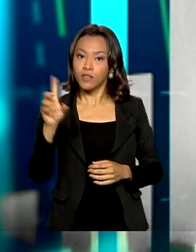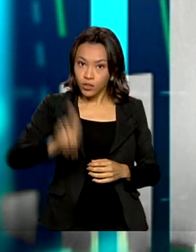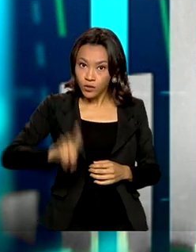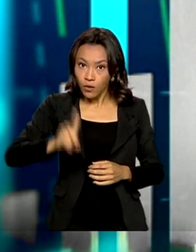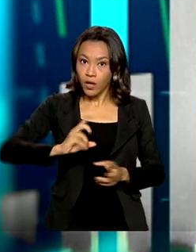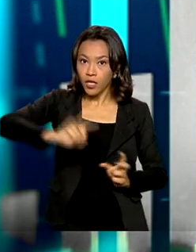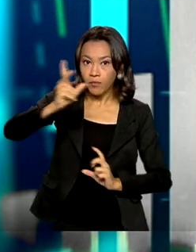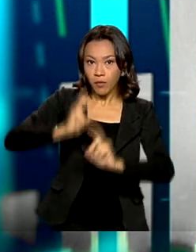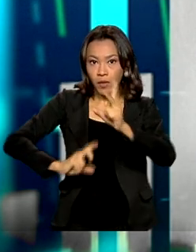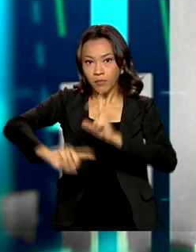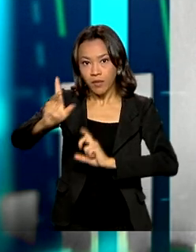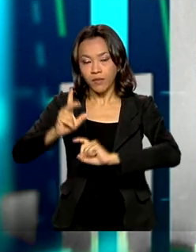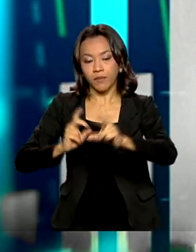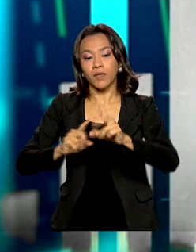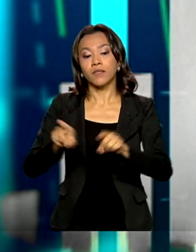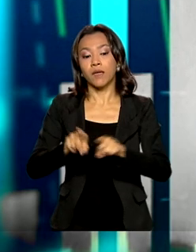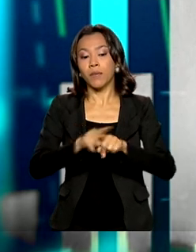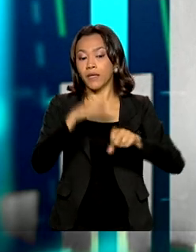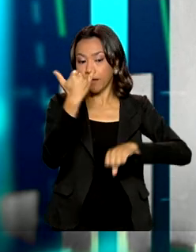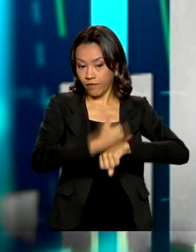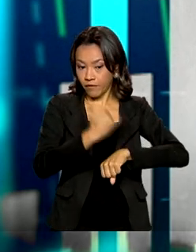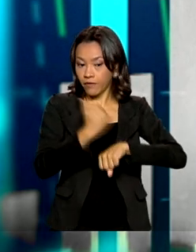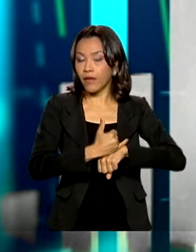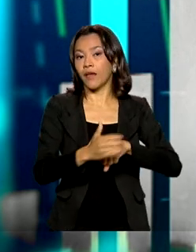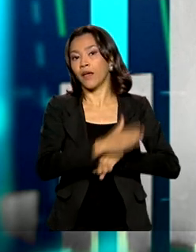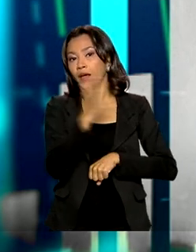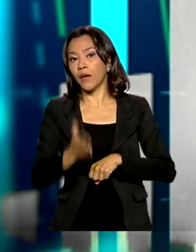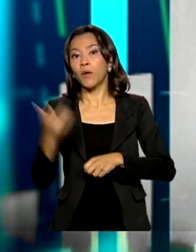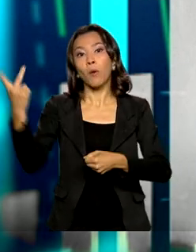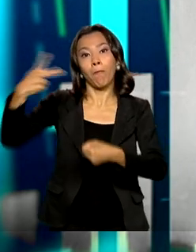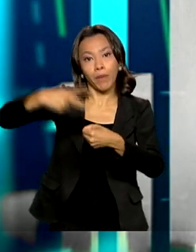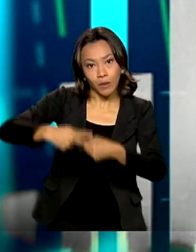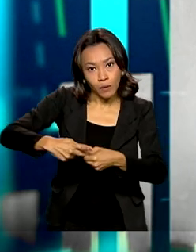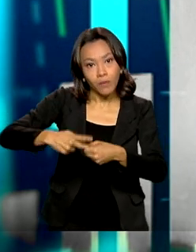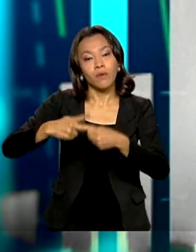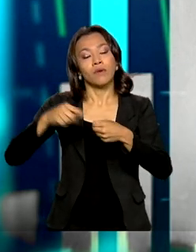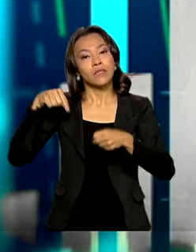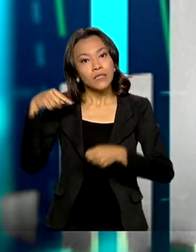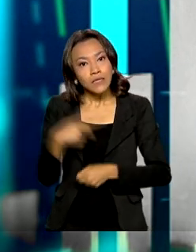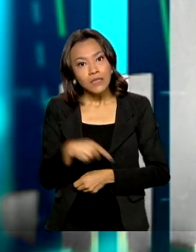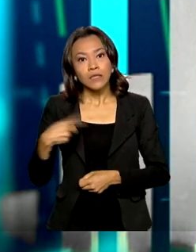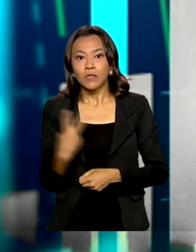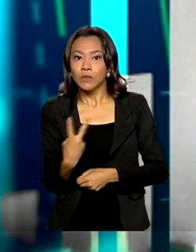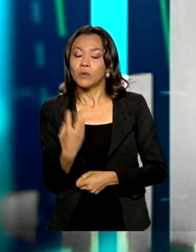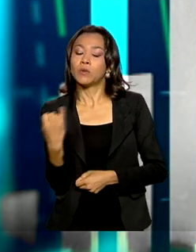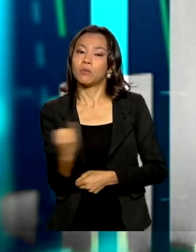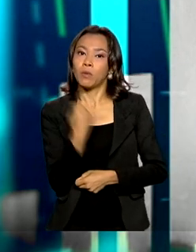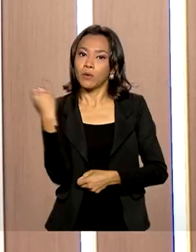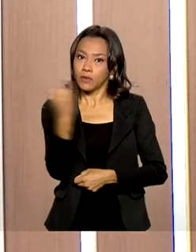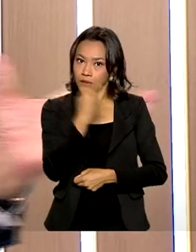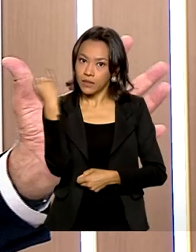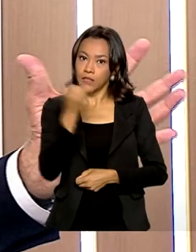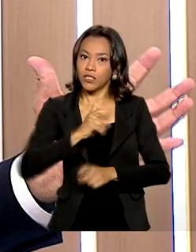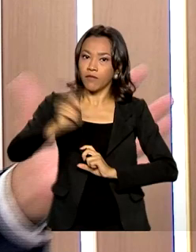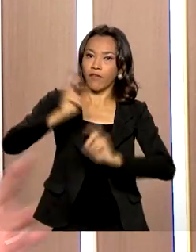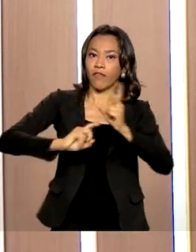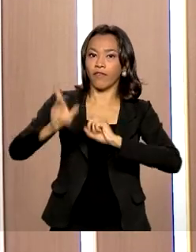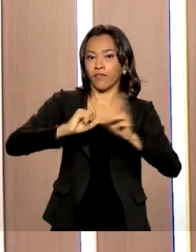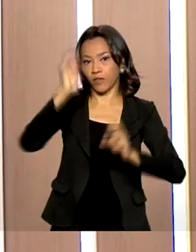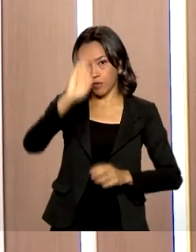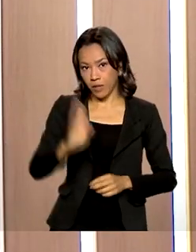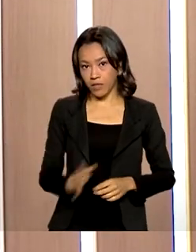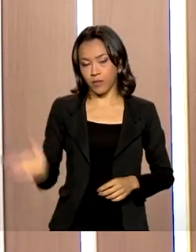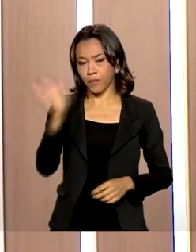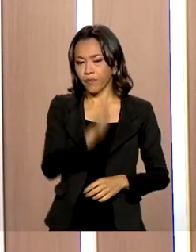E aí, nesse caso, destaca-se o minério de ferro e o petróleo, que é cada vez mais importante nas exportações brasileiras. O complexo